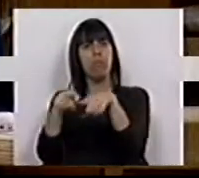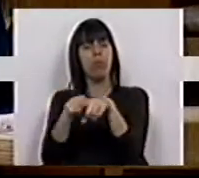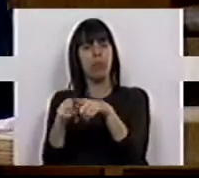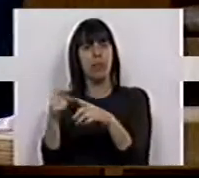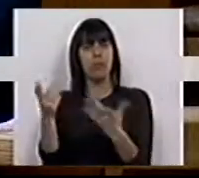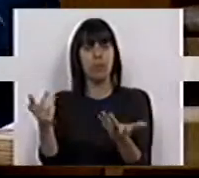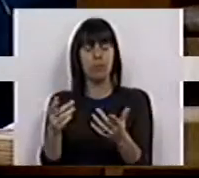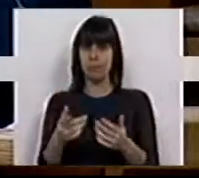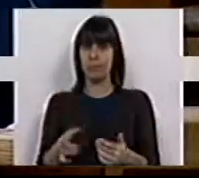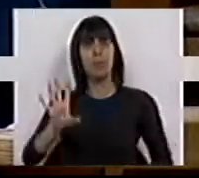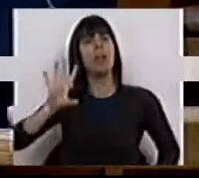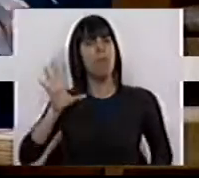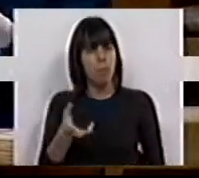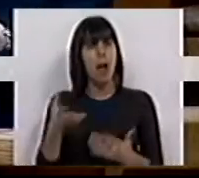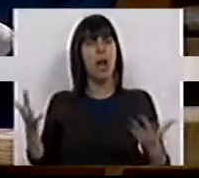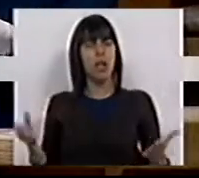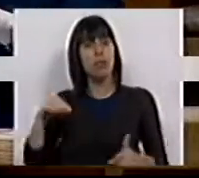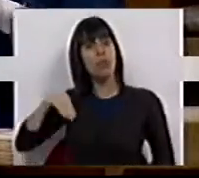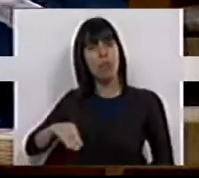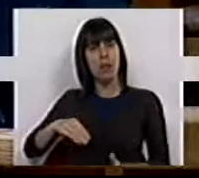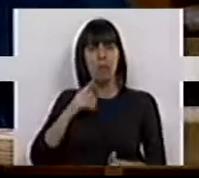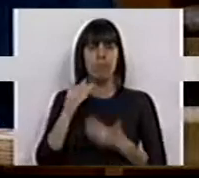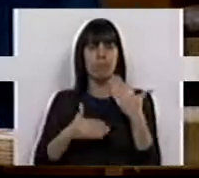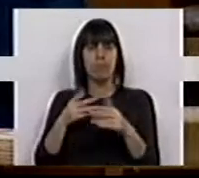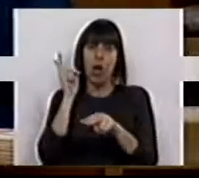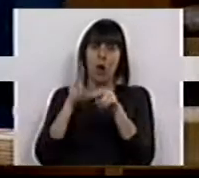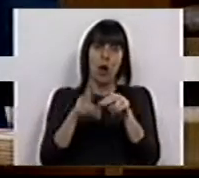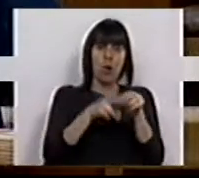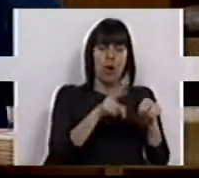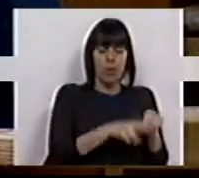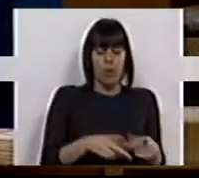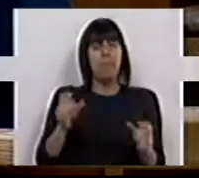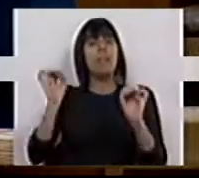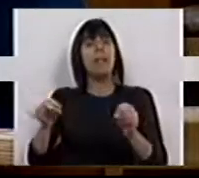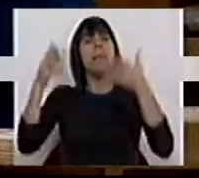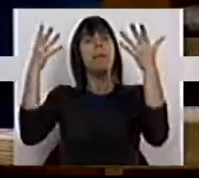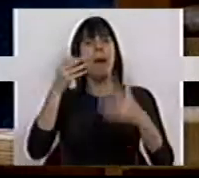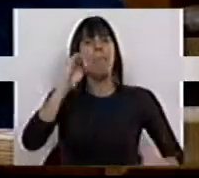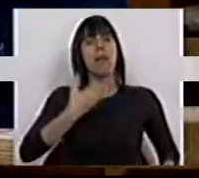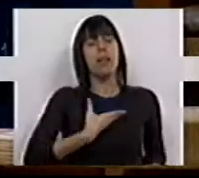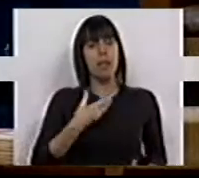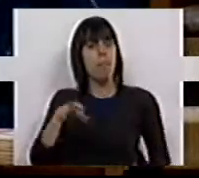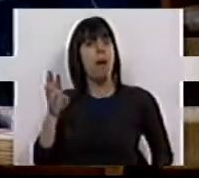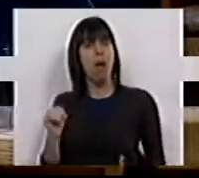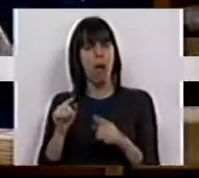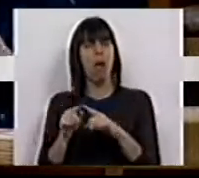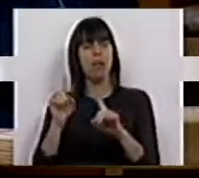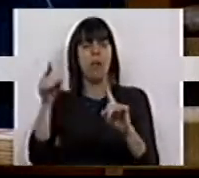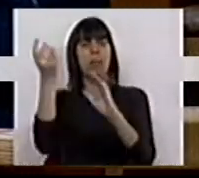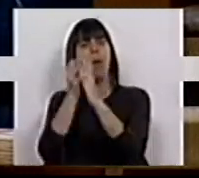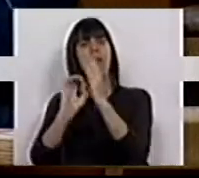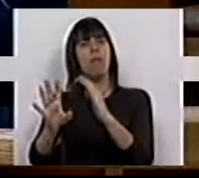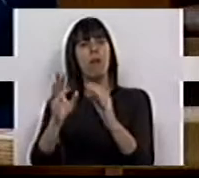Num país onde os salários continuam cortados, a prioridade de PSD e PS era